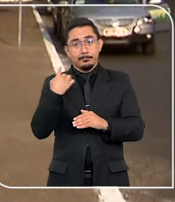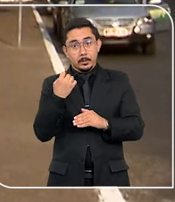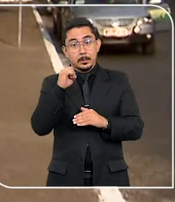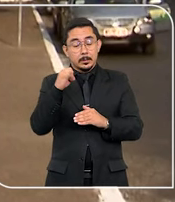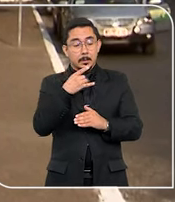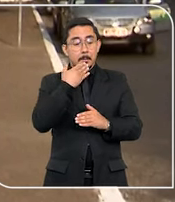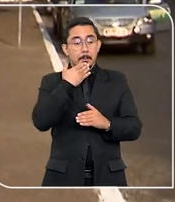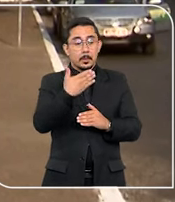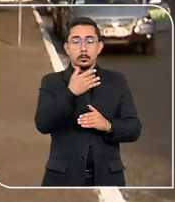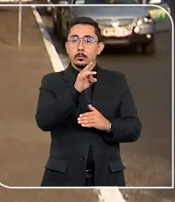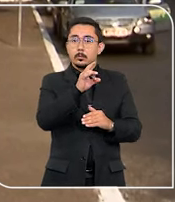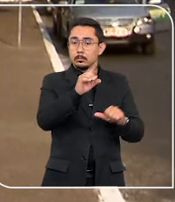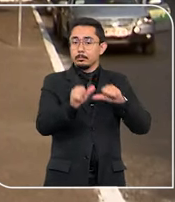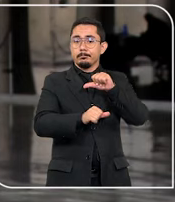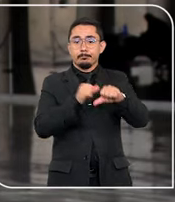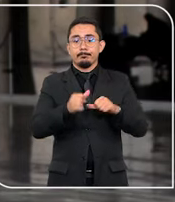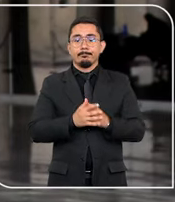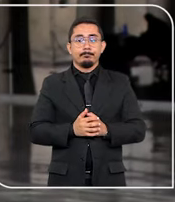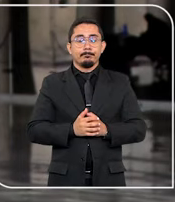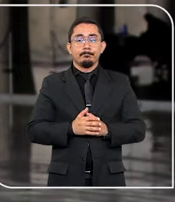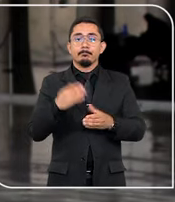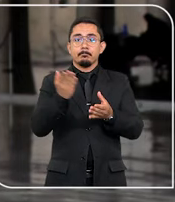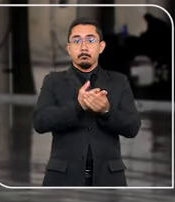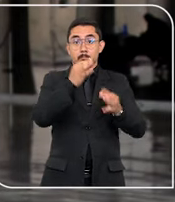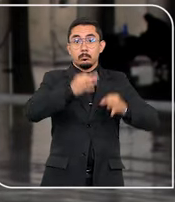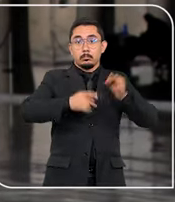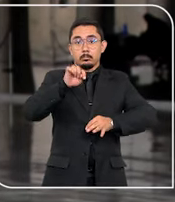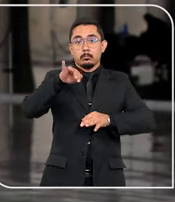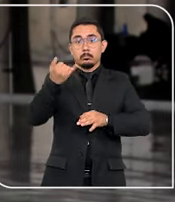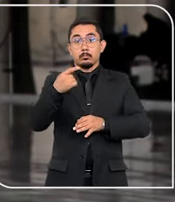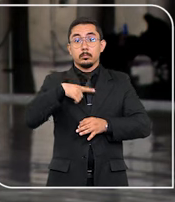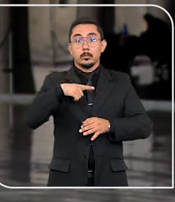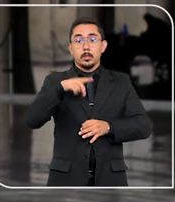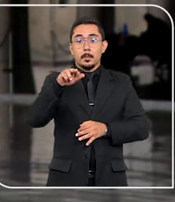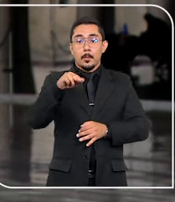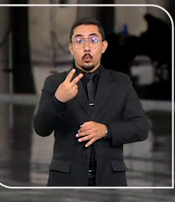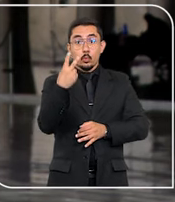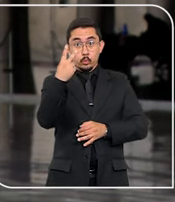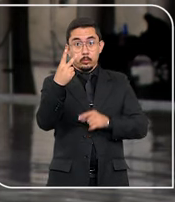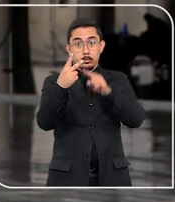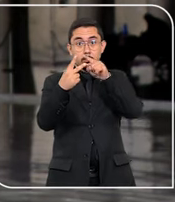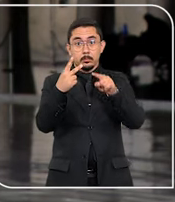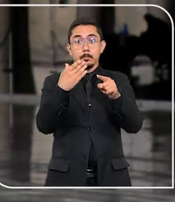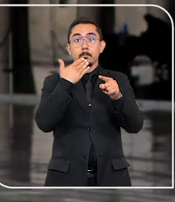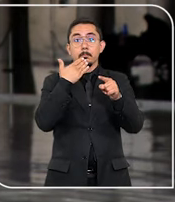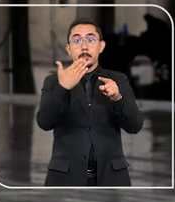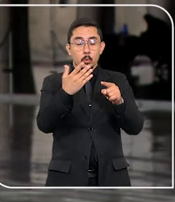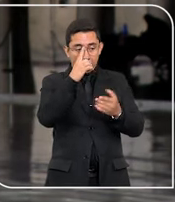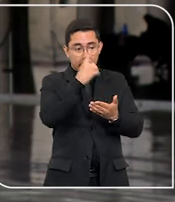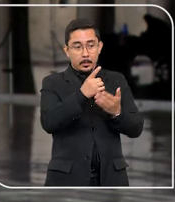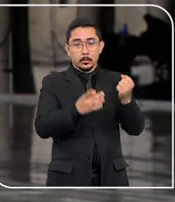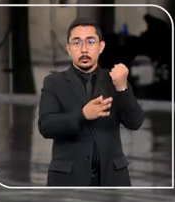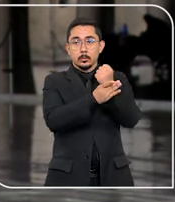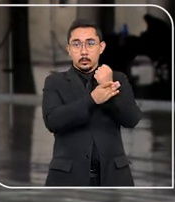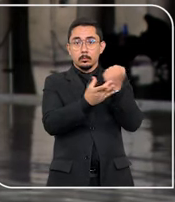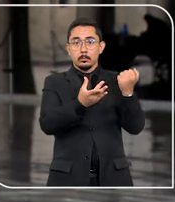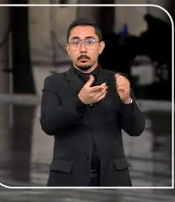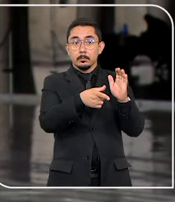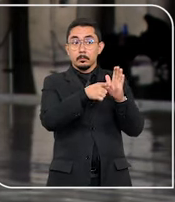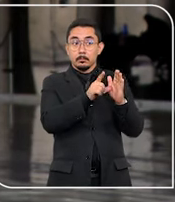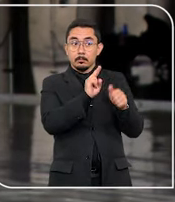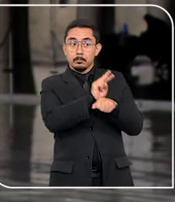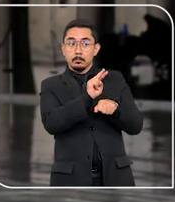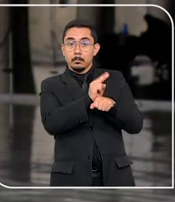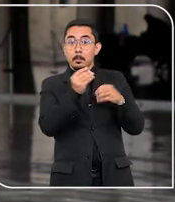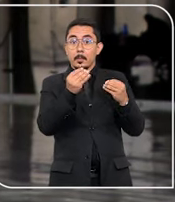pedirem a transmissão das cotas. O caso julgado pelo STJ envolvia dois irmãos que impetraram o mandado de segurança preventivo